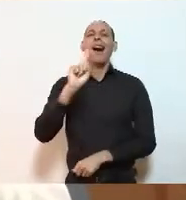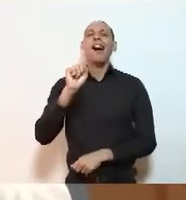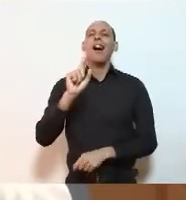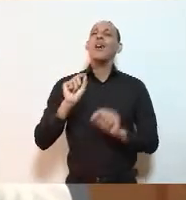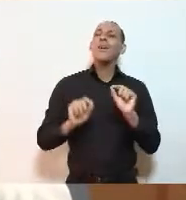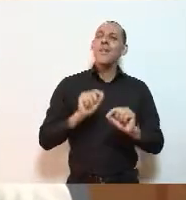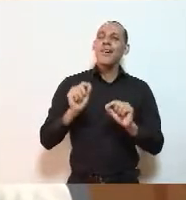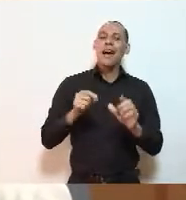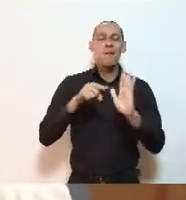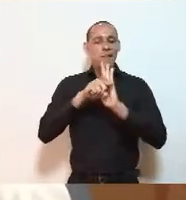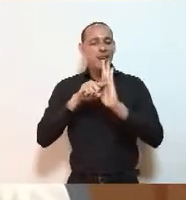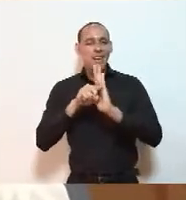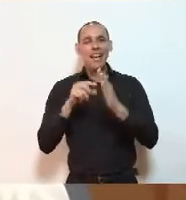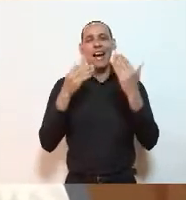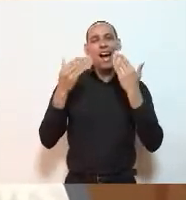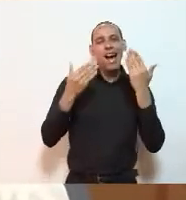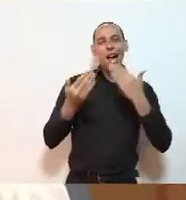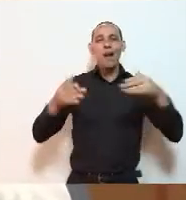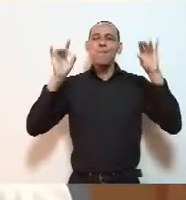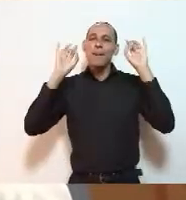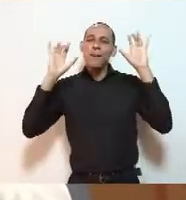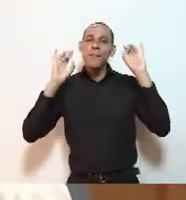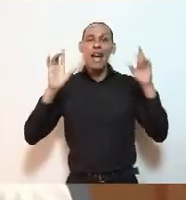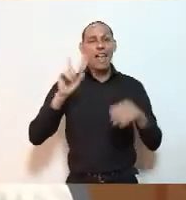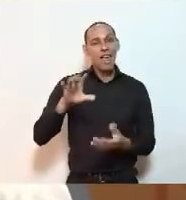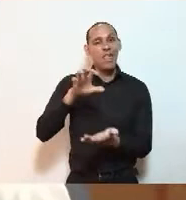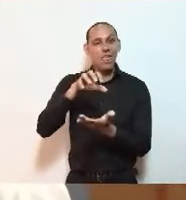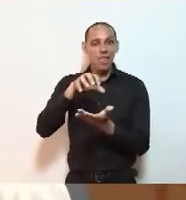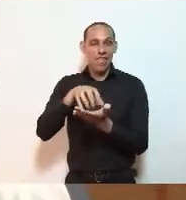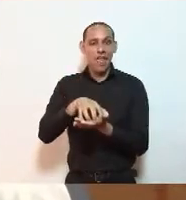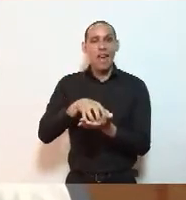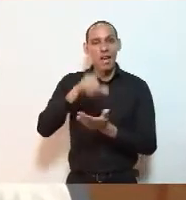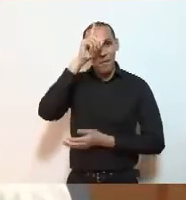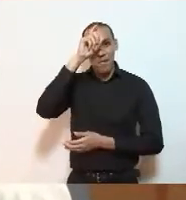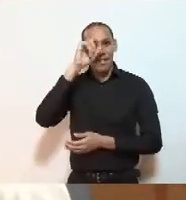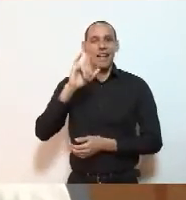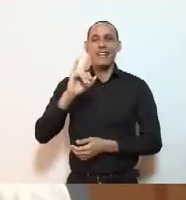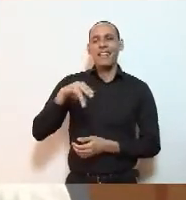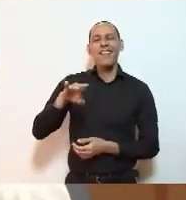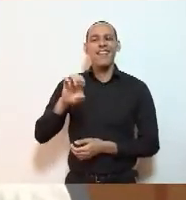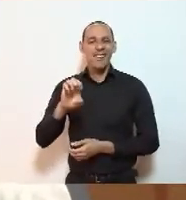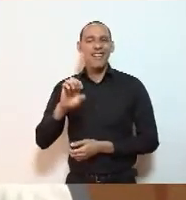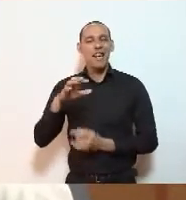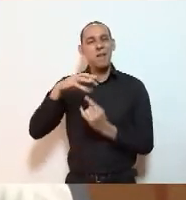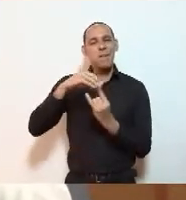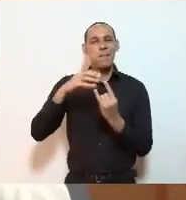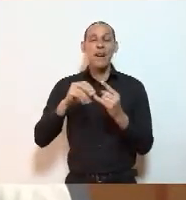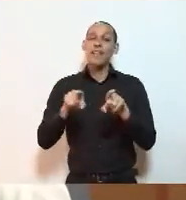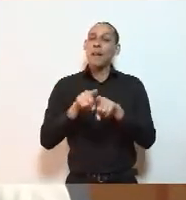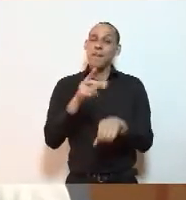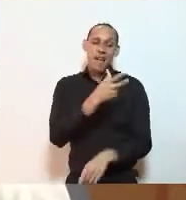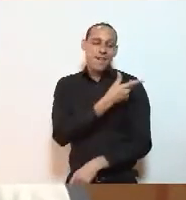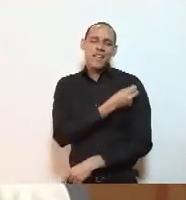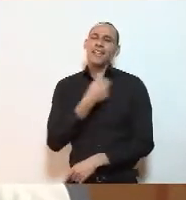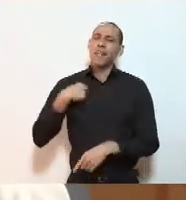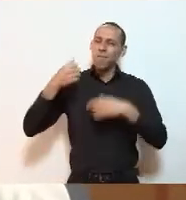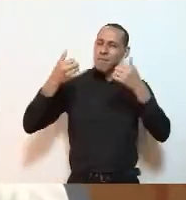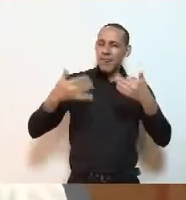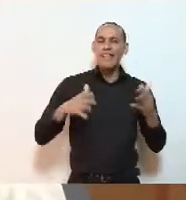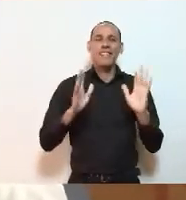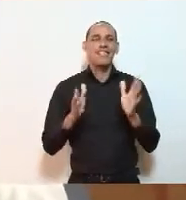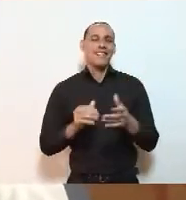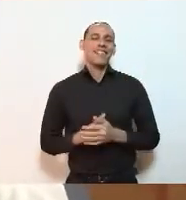assistência especializada, com o nosso centro hospitalar INE, Fiocruz, na área da vacina, que eu já me